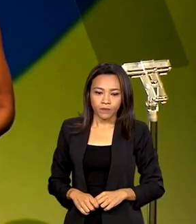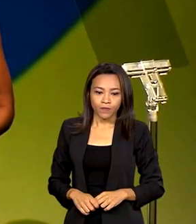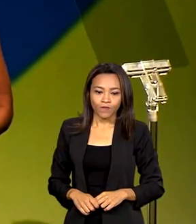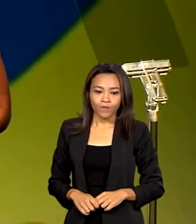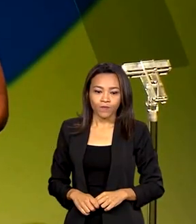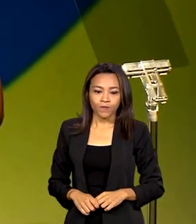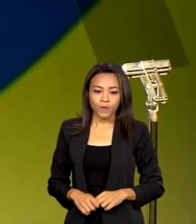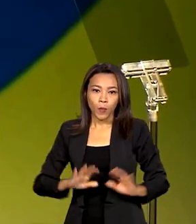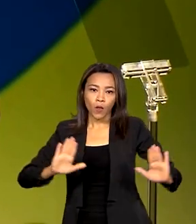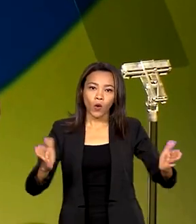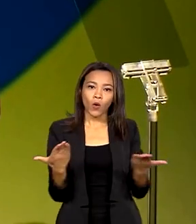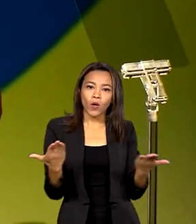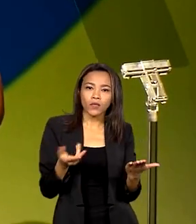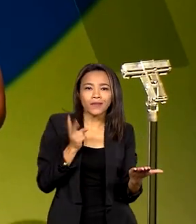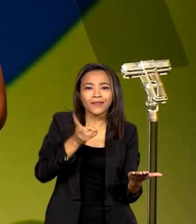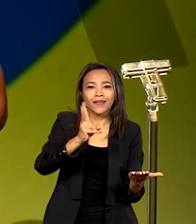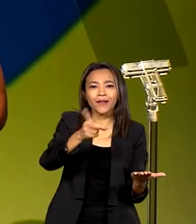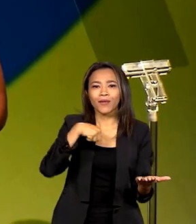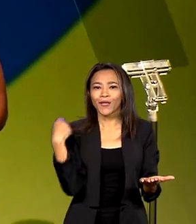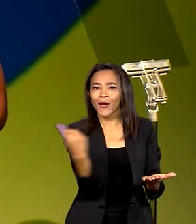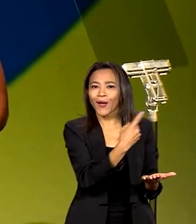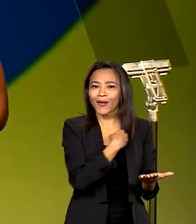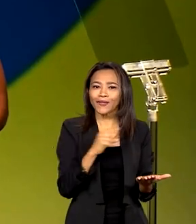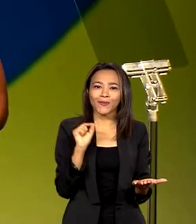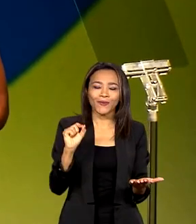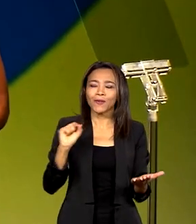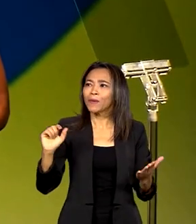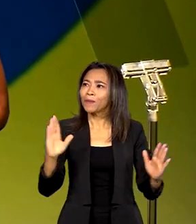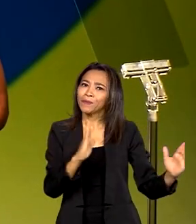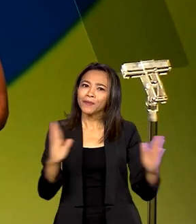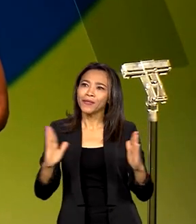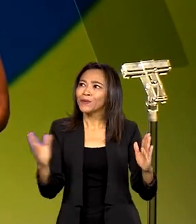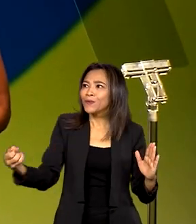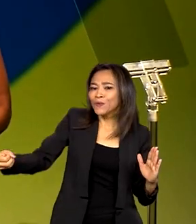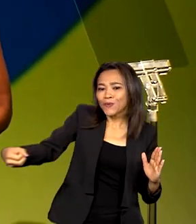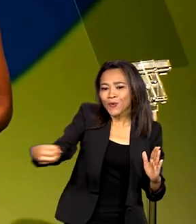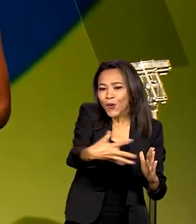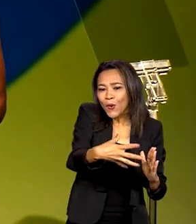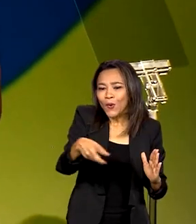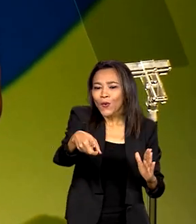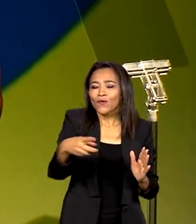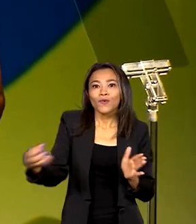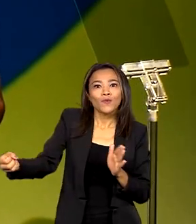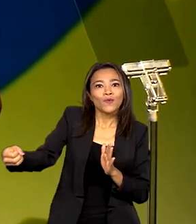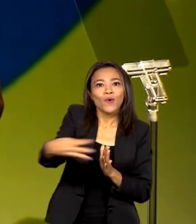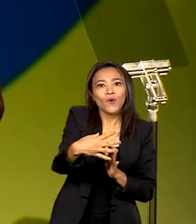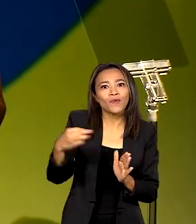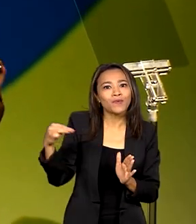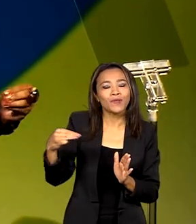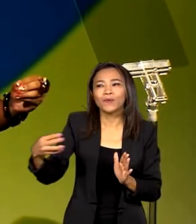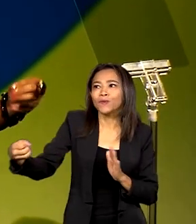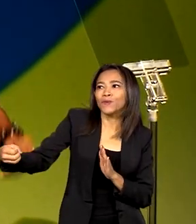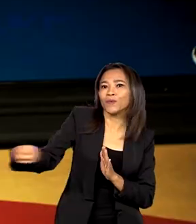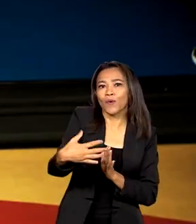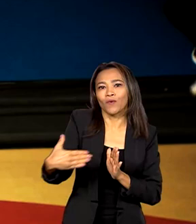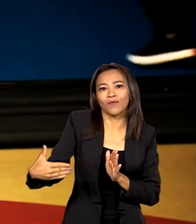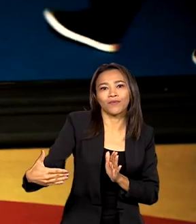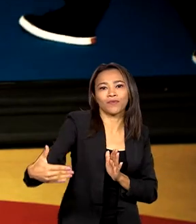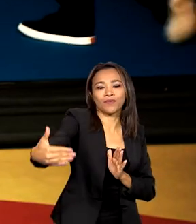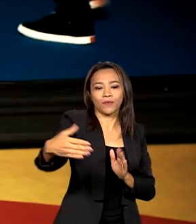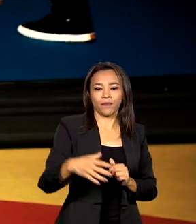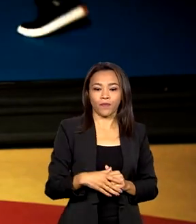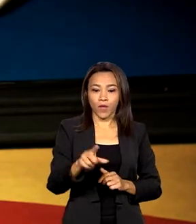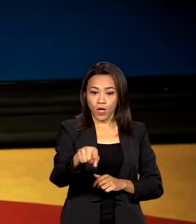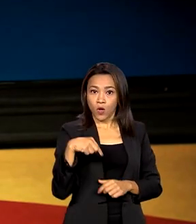Hoje, como sempre, estamos à beira de um tempo novo. Um novo milênio, um novo minuto da aventura humana. O